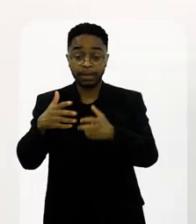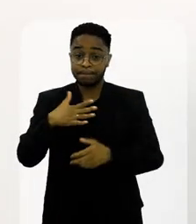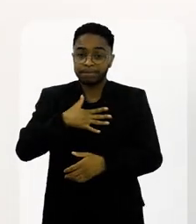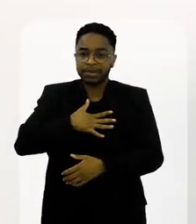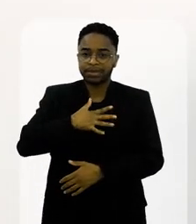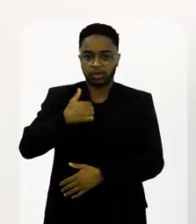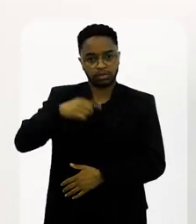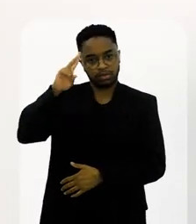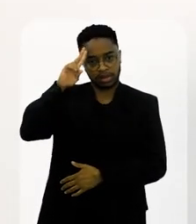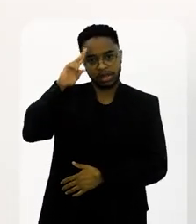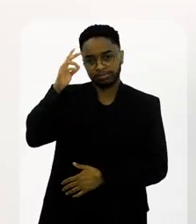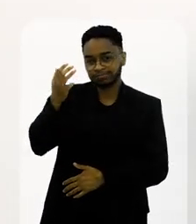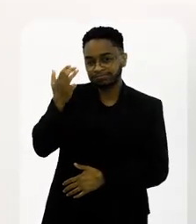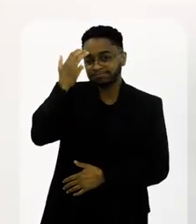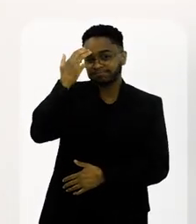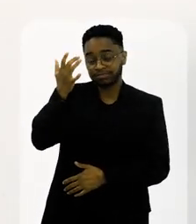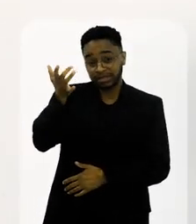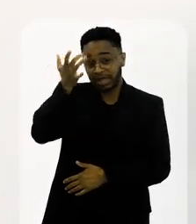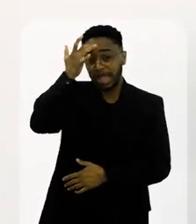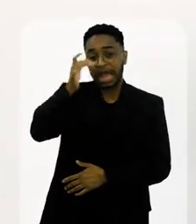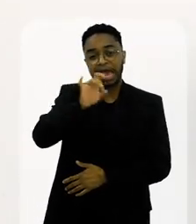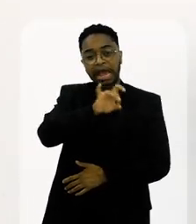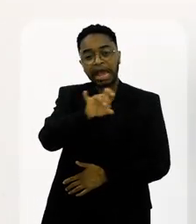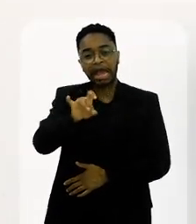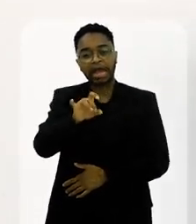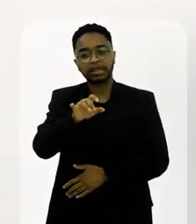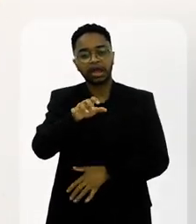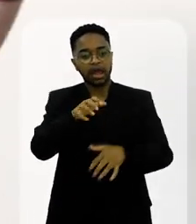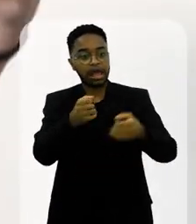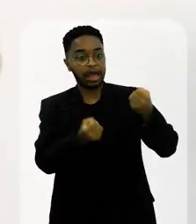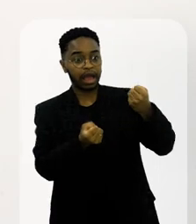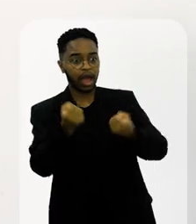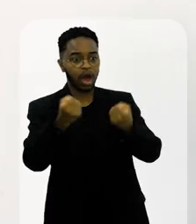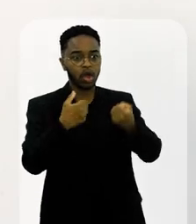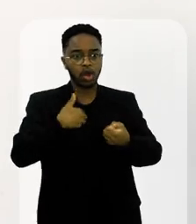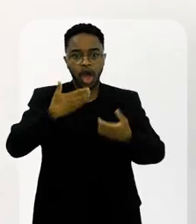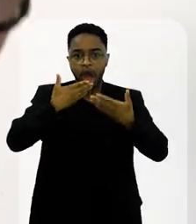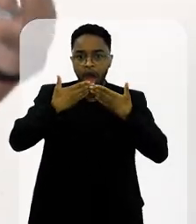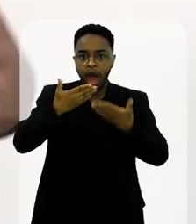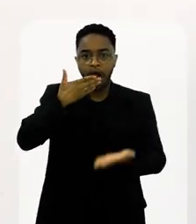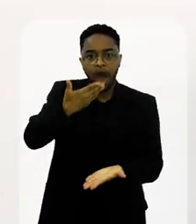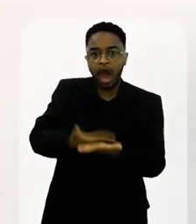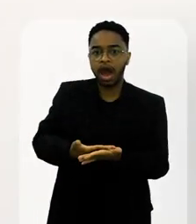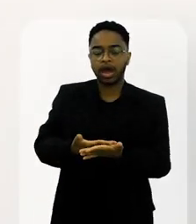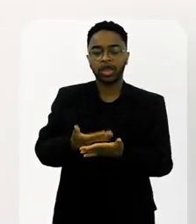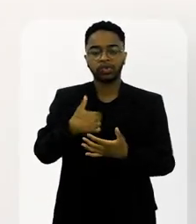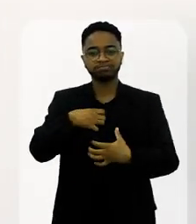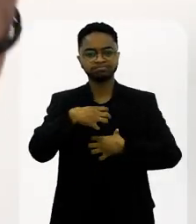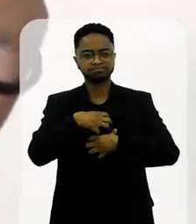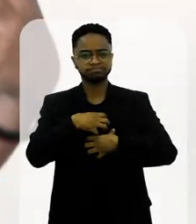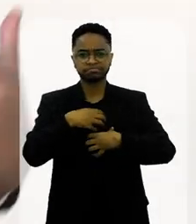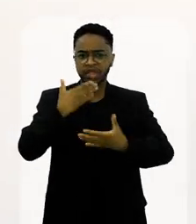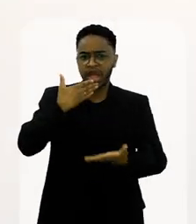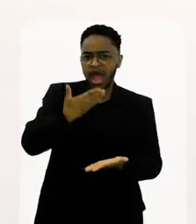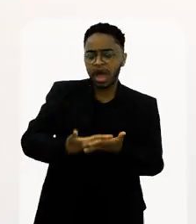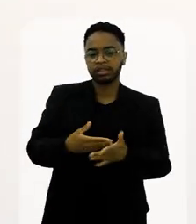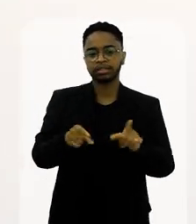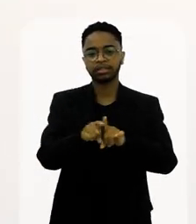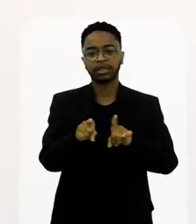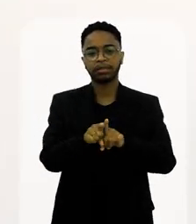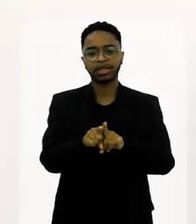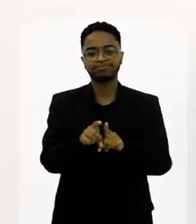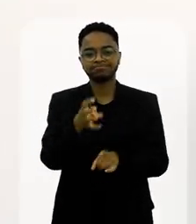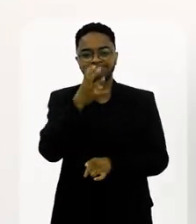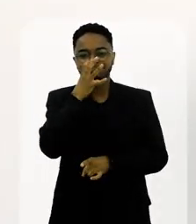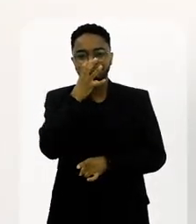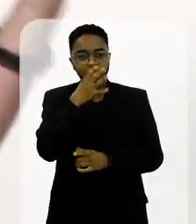vivo na memória como a cada carro, a cada setor, aquilo me trazia uma sensação de espanto e